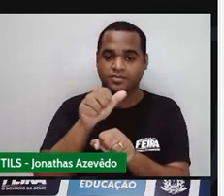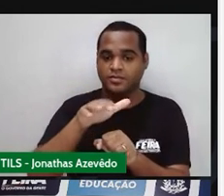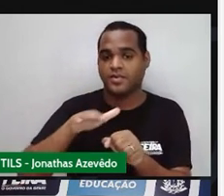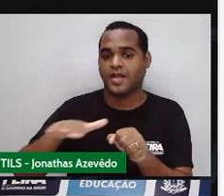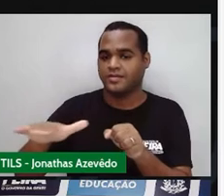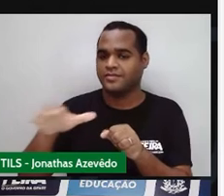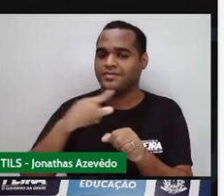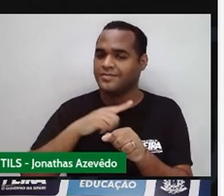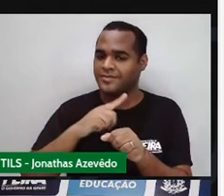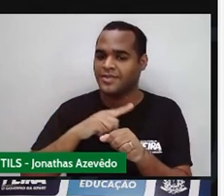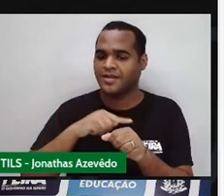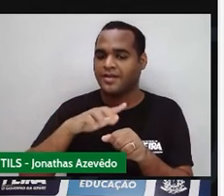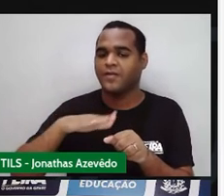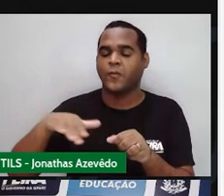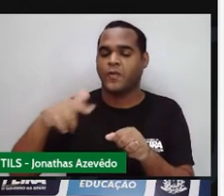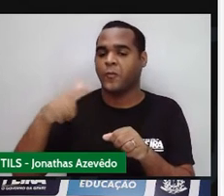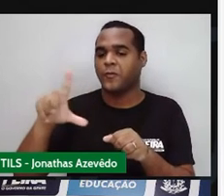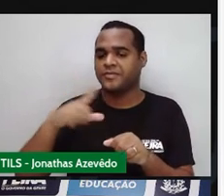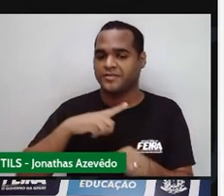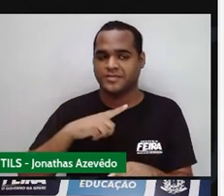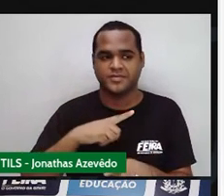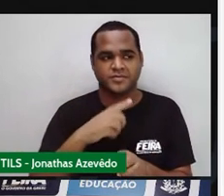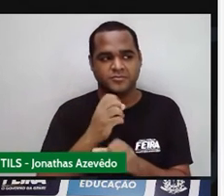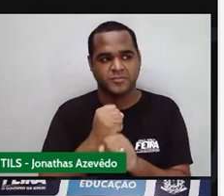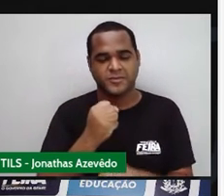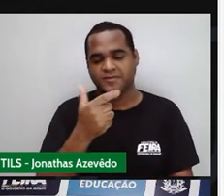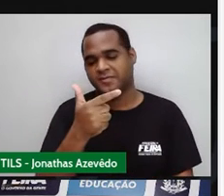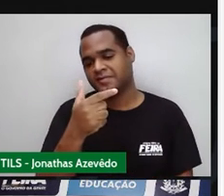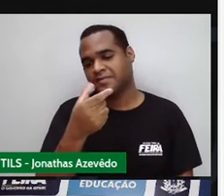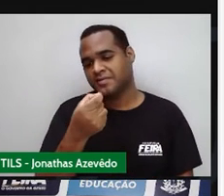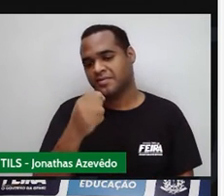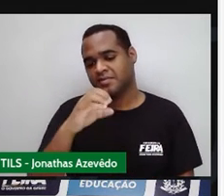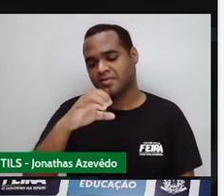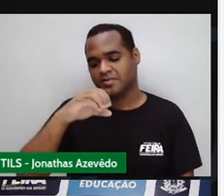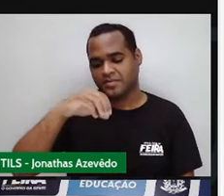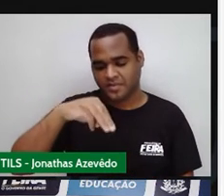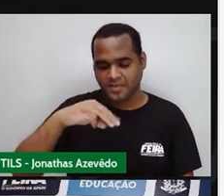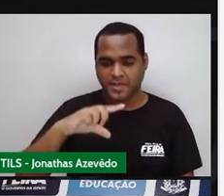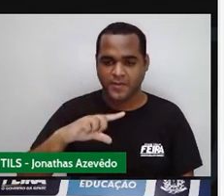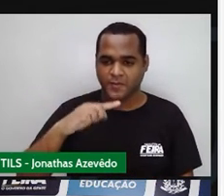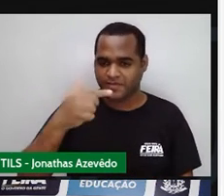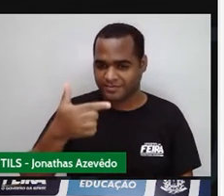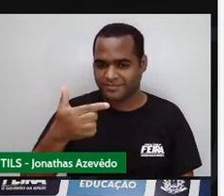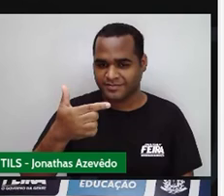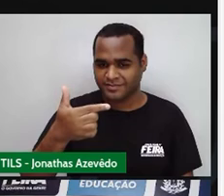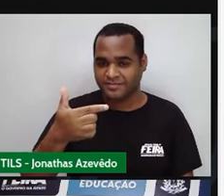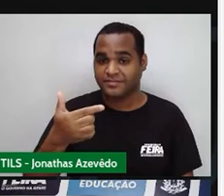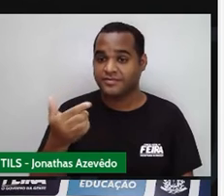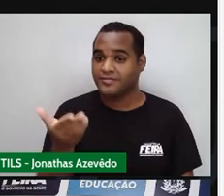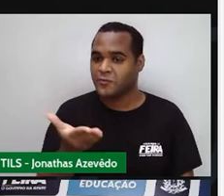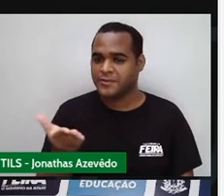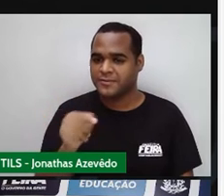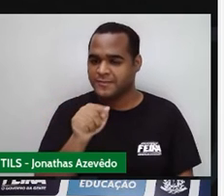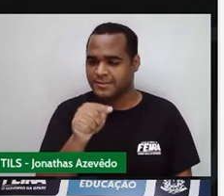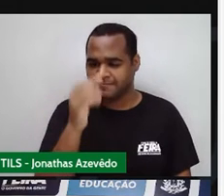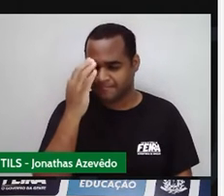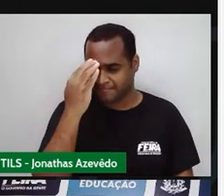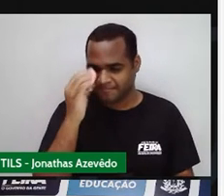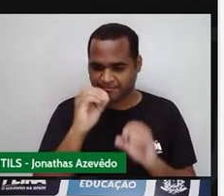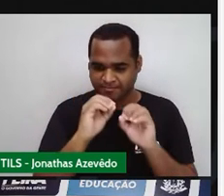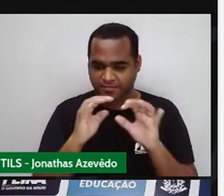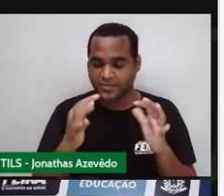área do outro triângulo, que foi 20 centímetros quadrados. Agora, você, aí,